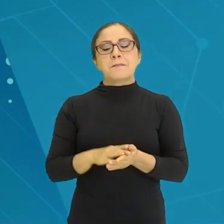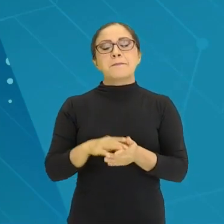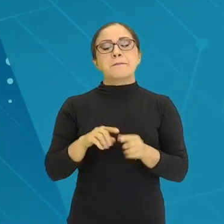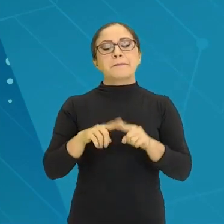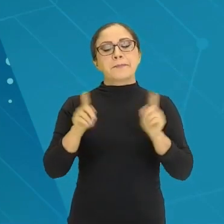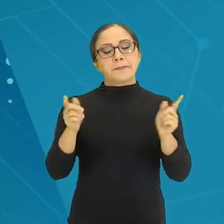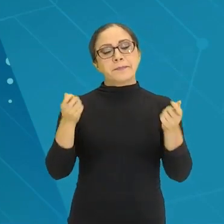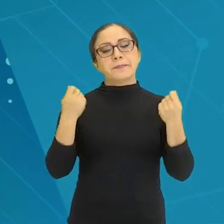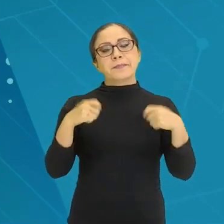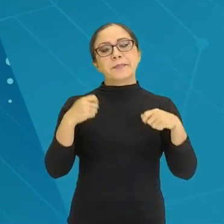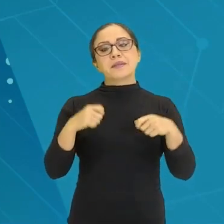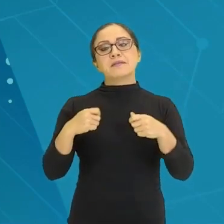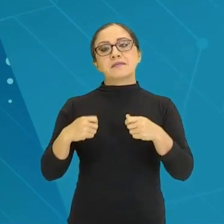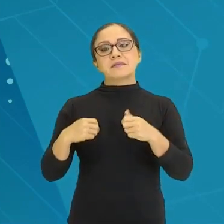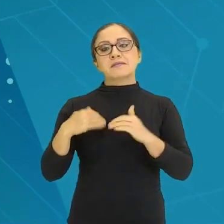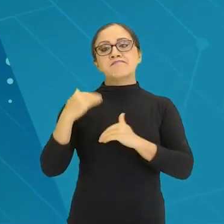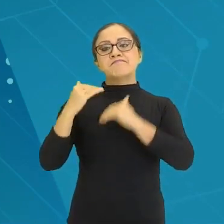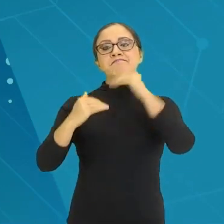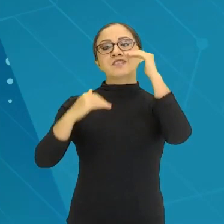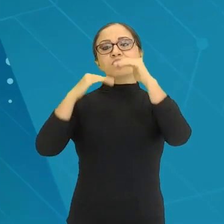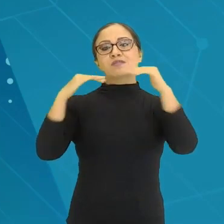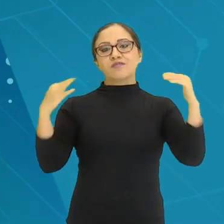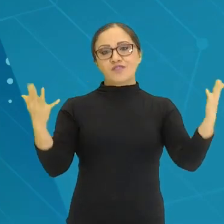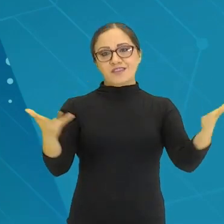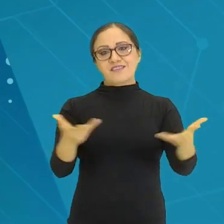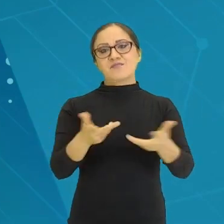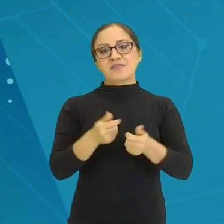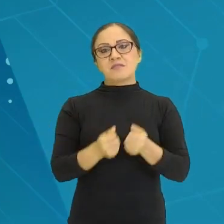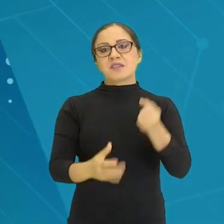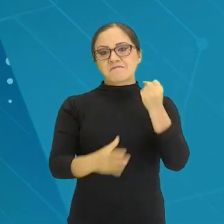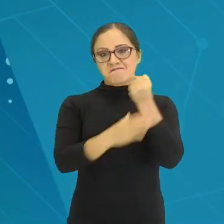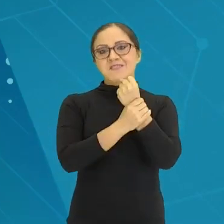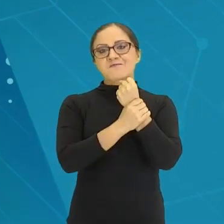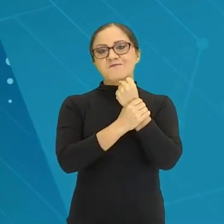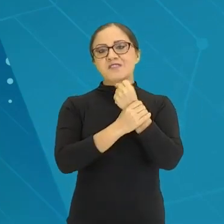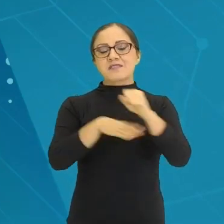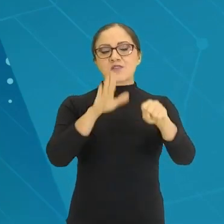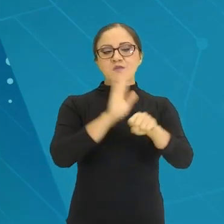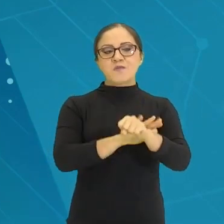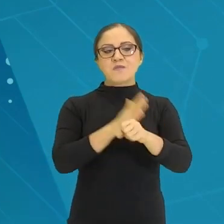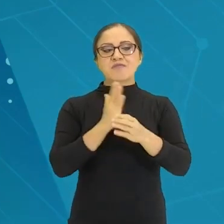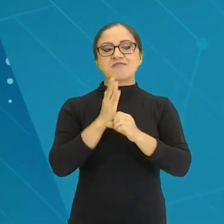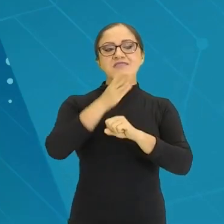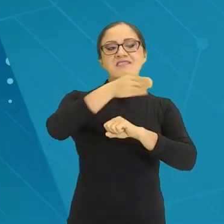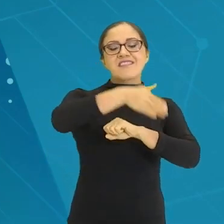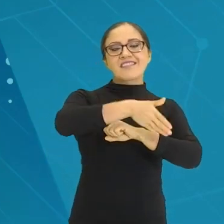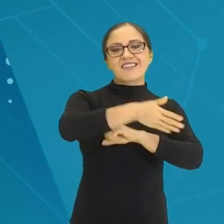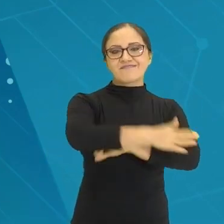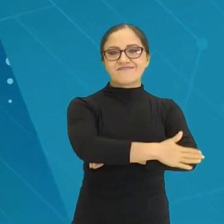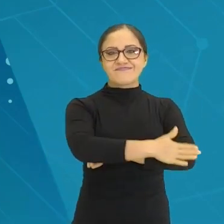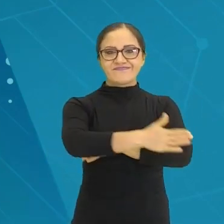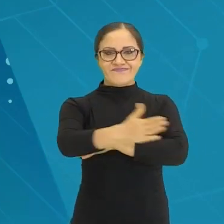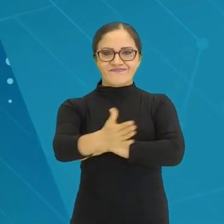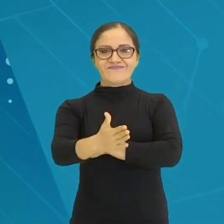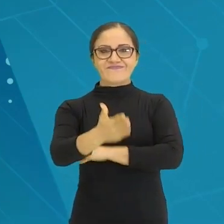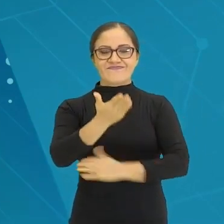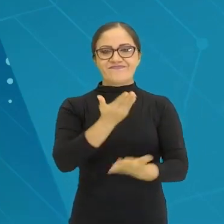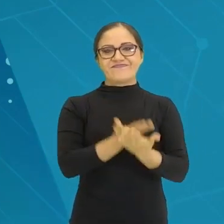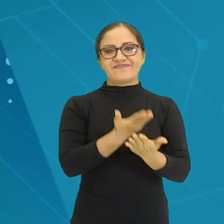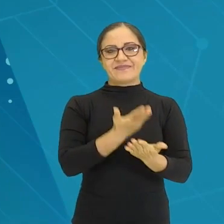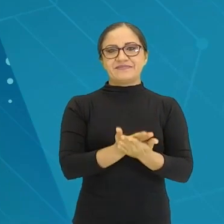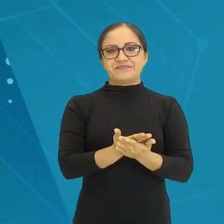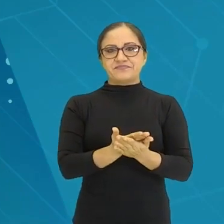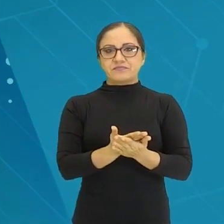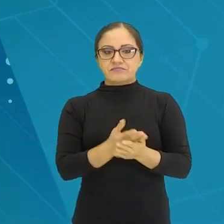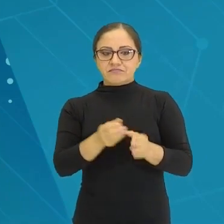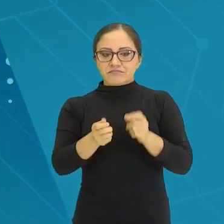para se sentir mais seguro na hora que for para a sala de aula, tá? Para ter uma noção melhor, para saber dosar melhor as coisas